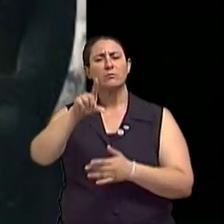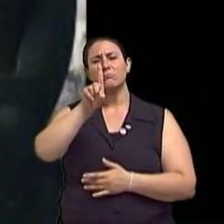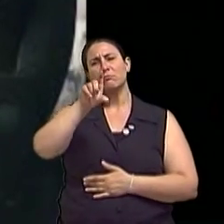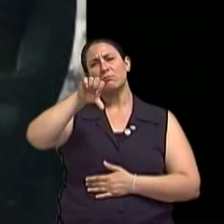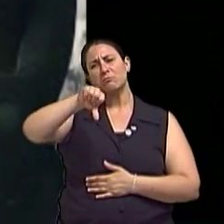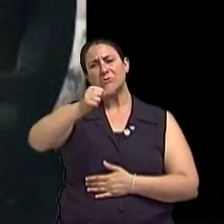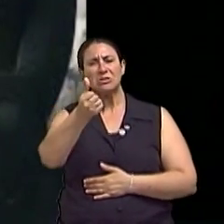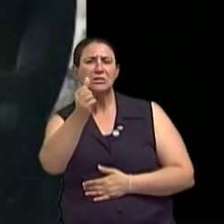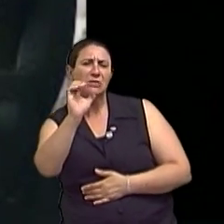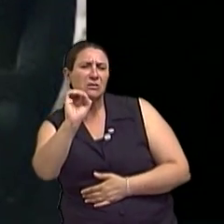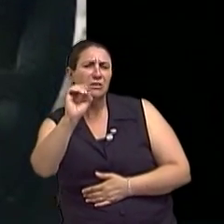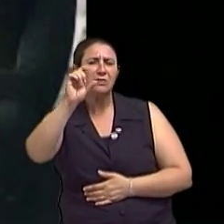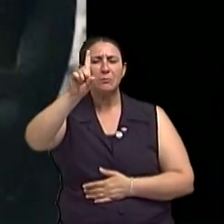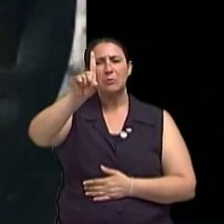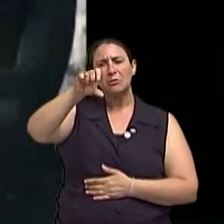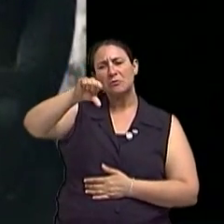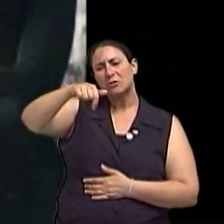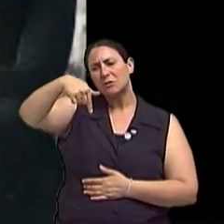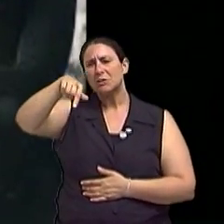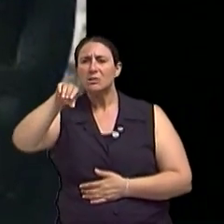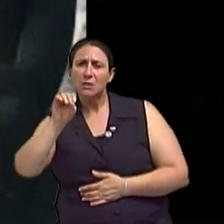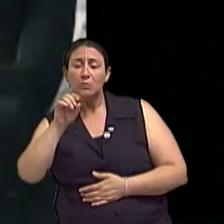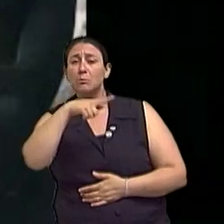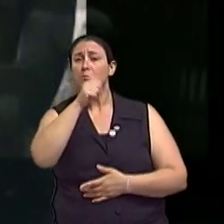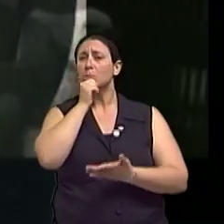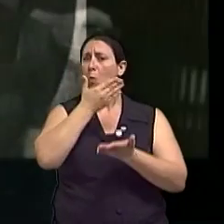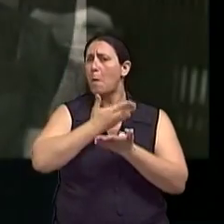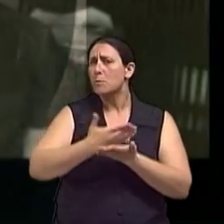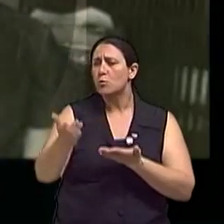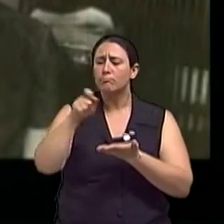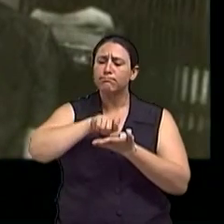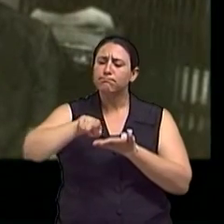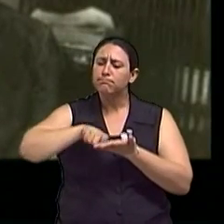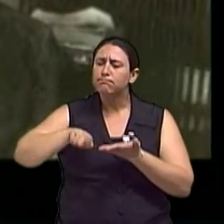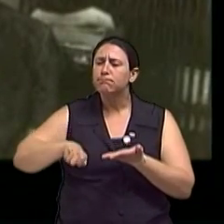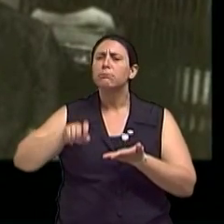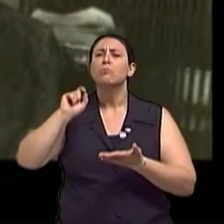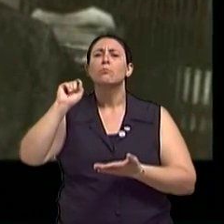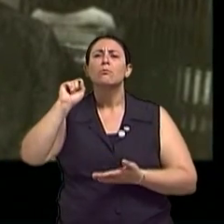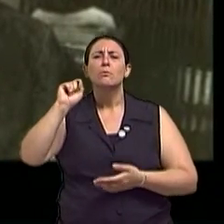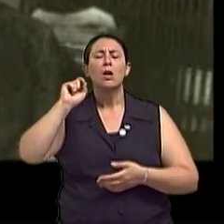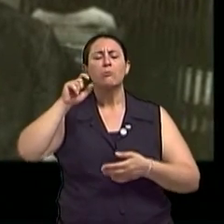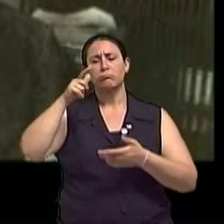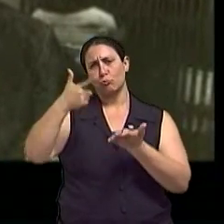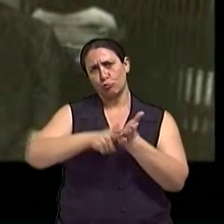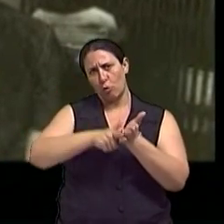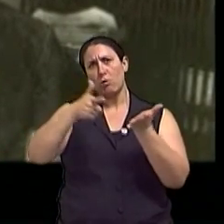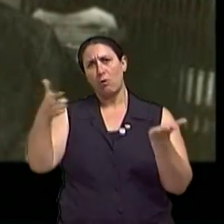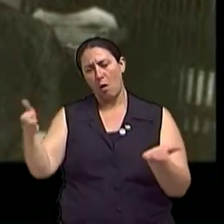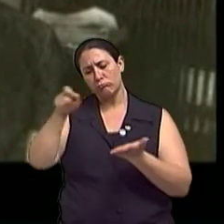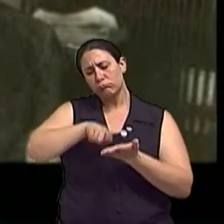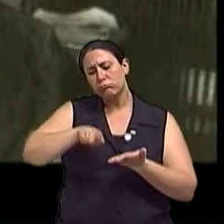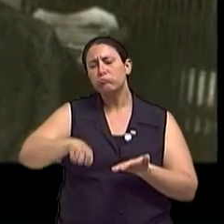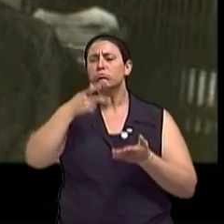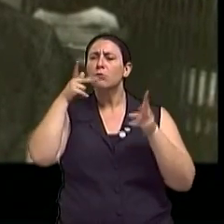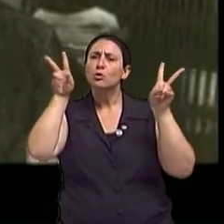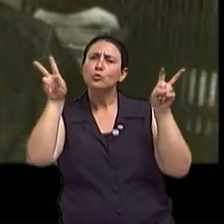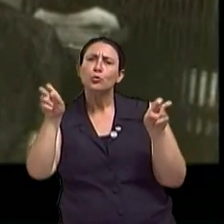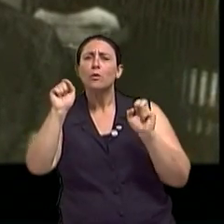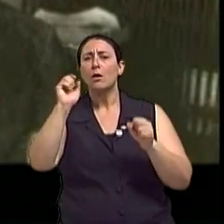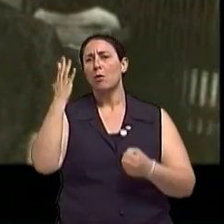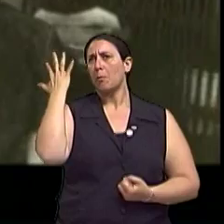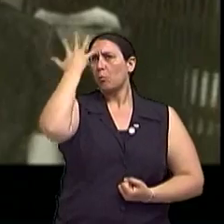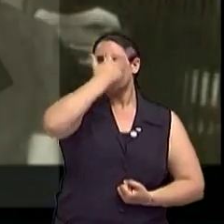escreveu colunas nos jornais Correio da Manhã e Diário da Noite, em que falava de assuntos femininos, como moda,